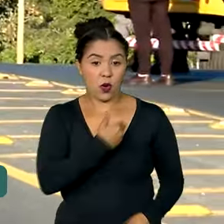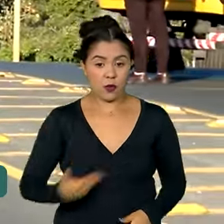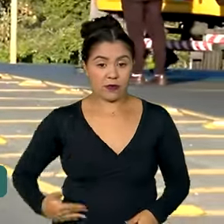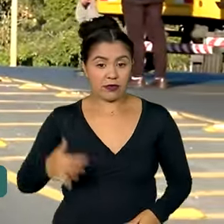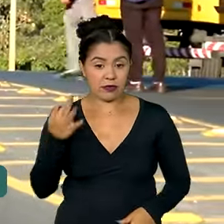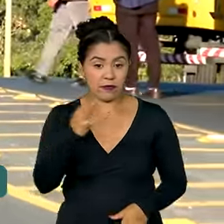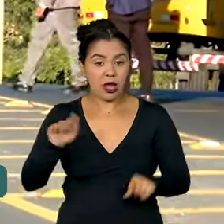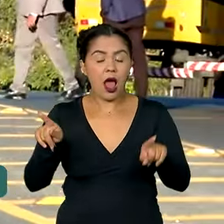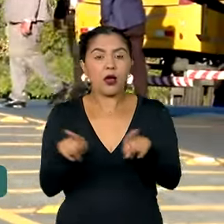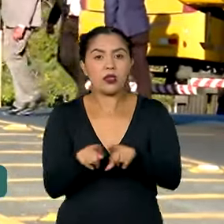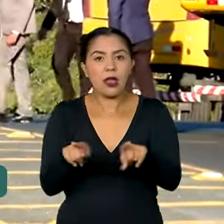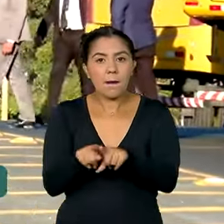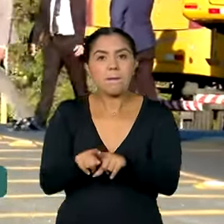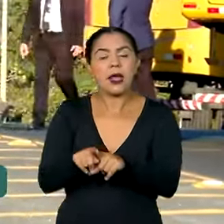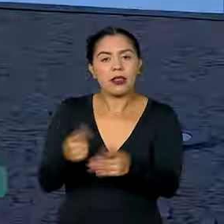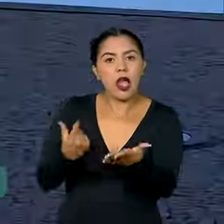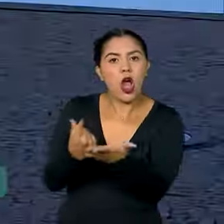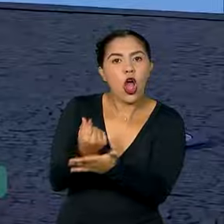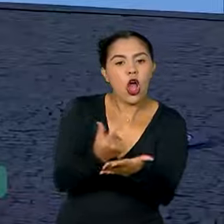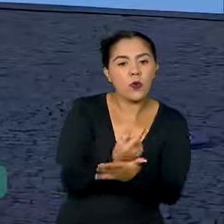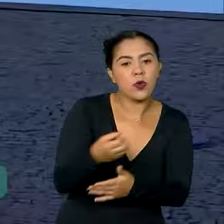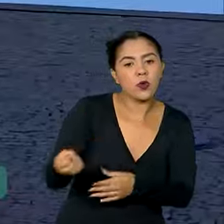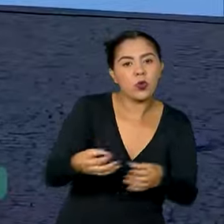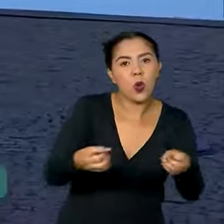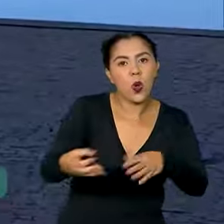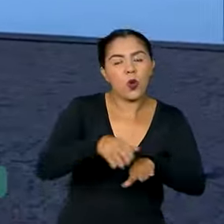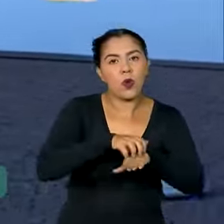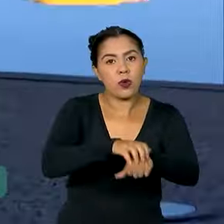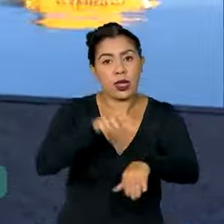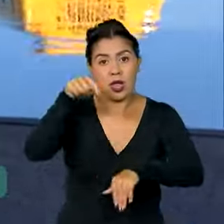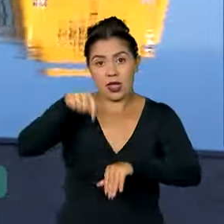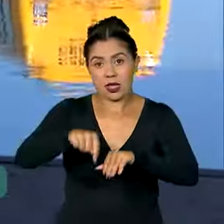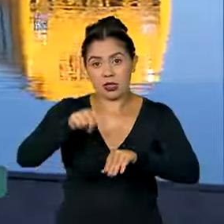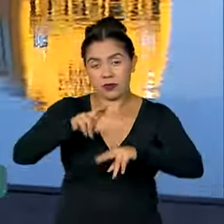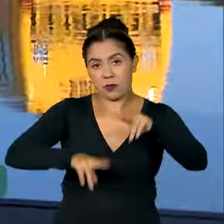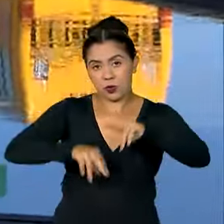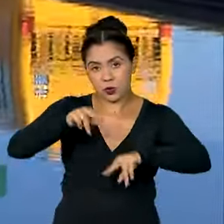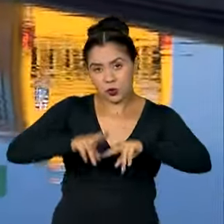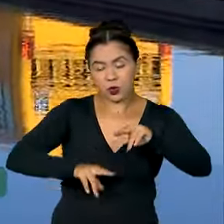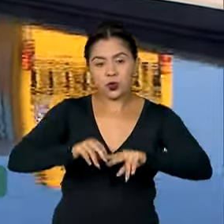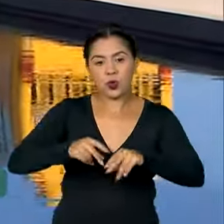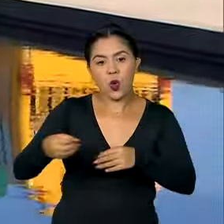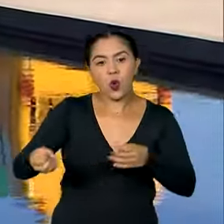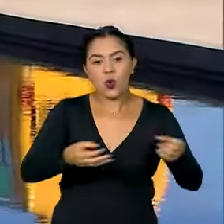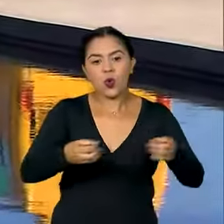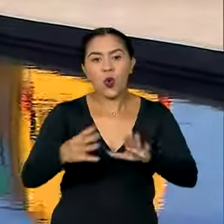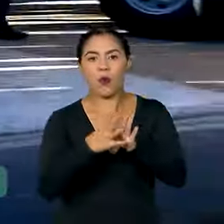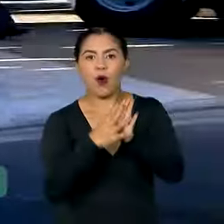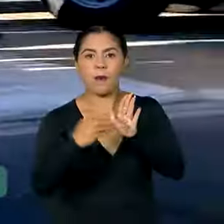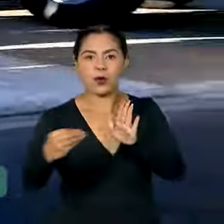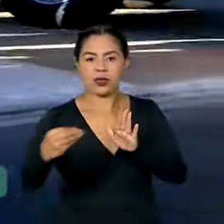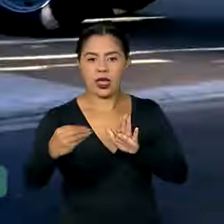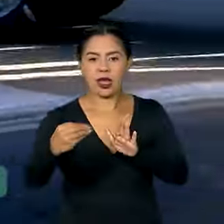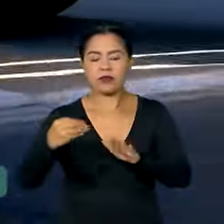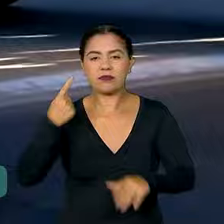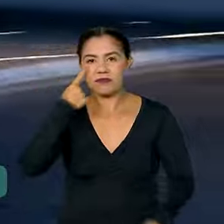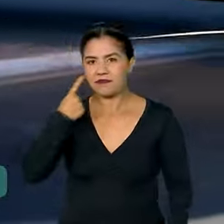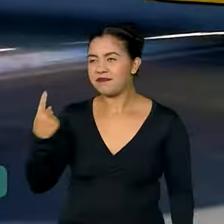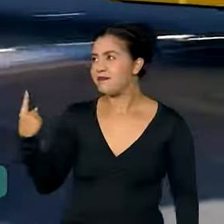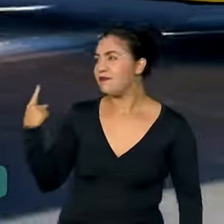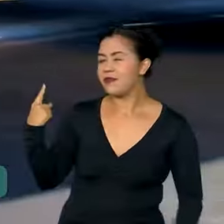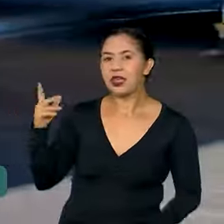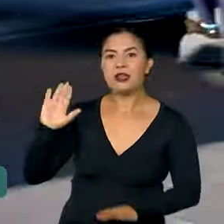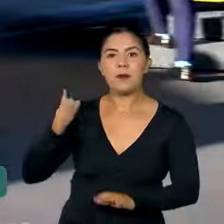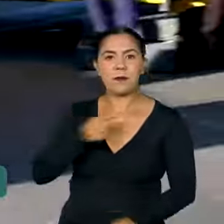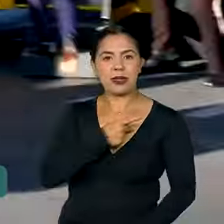os veículos que estão sendo adquiridos. Em junho deste ano, os novos modelos de última geração foram apresentados